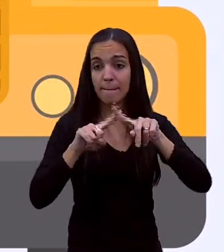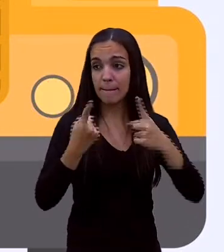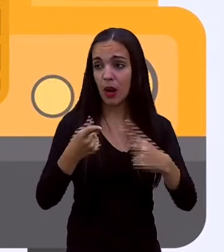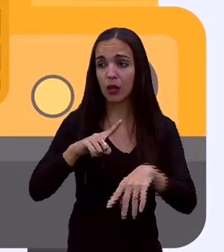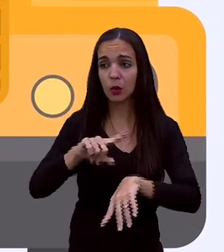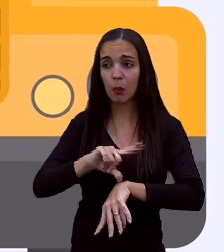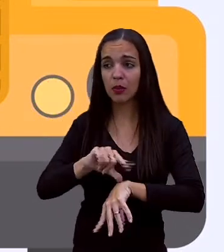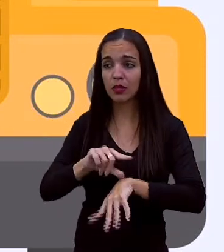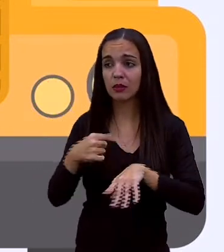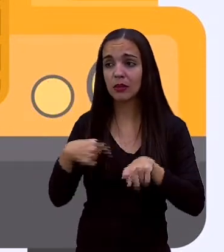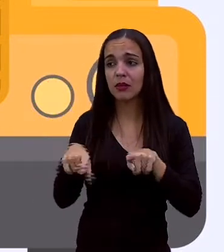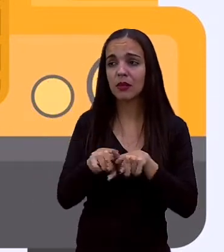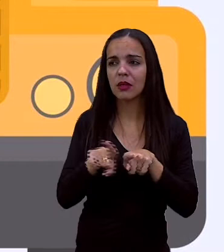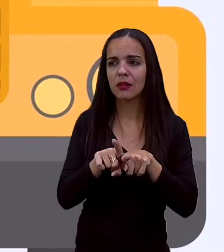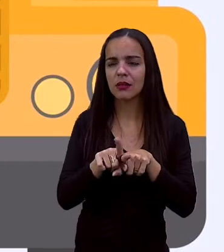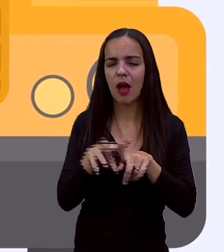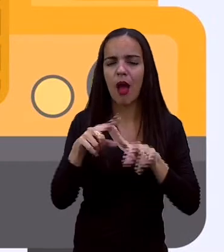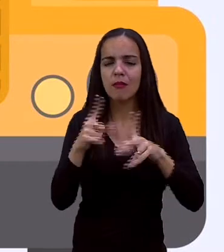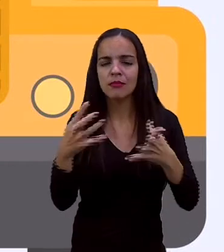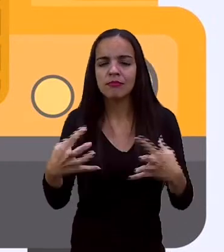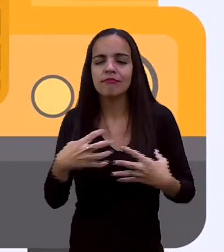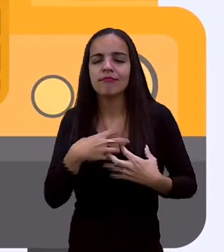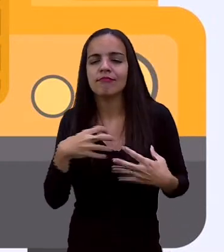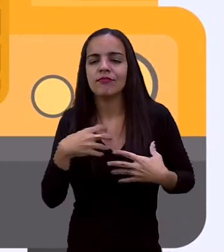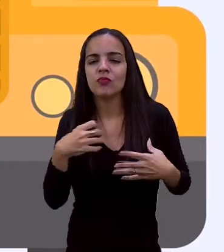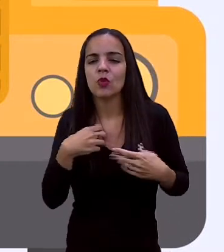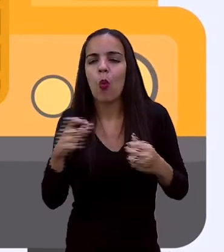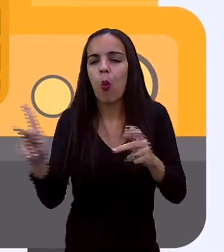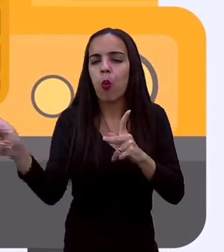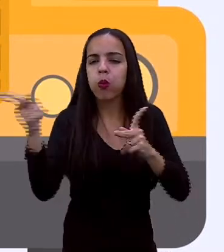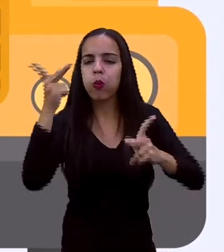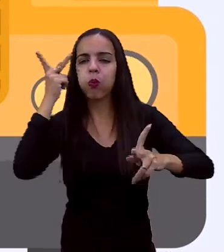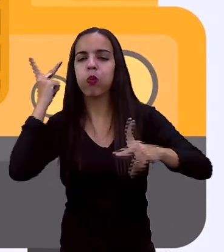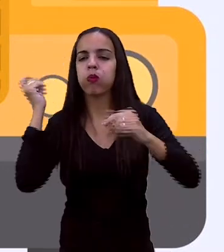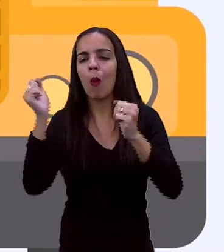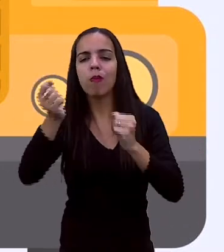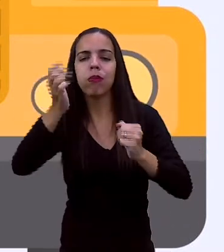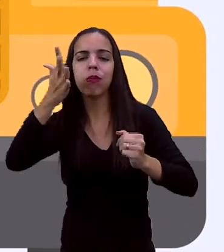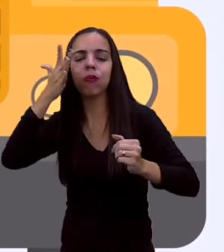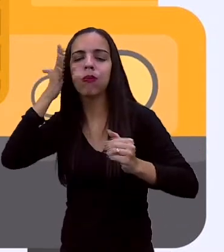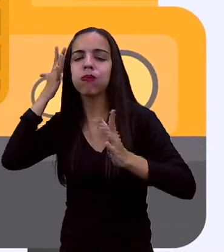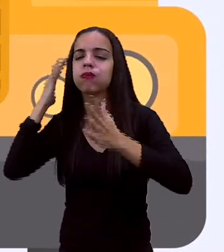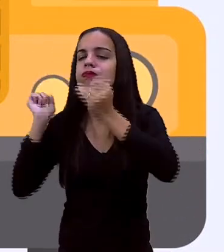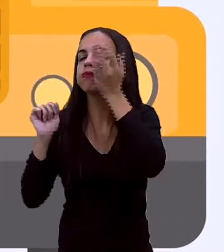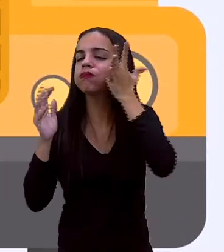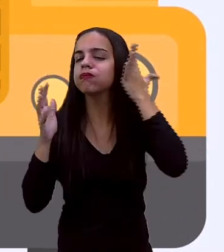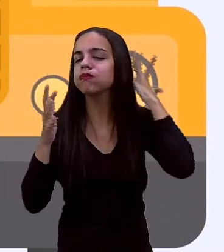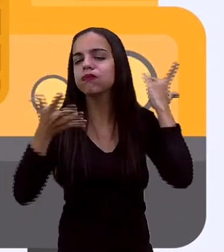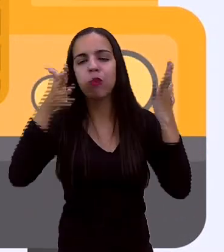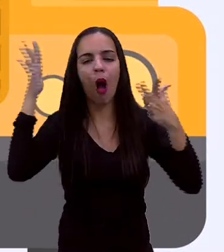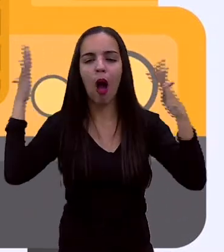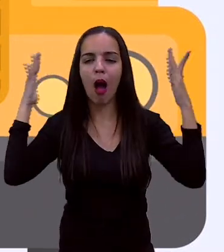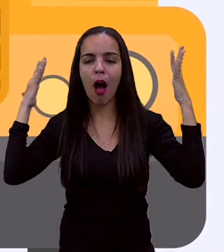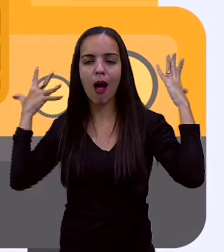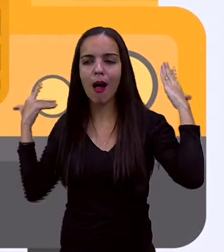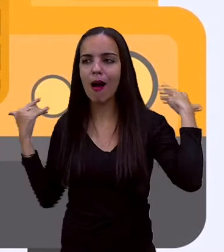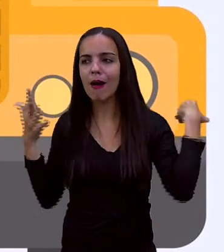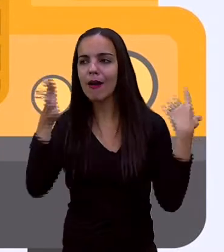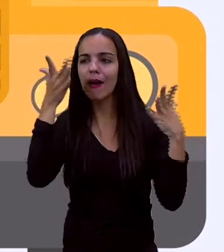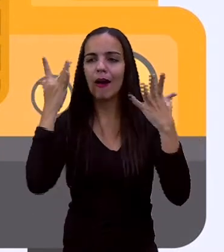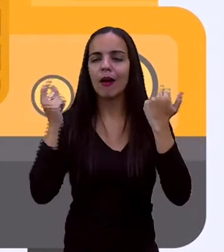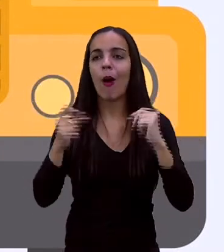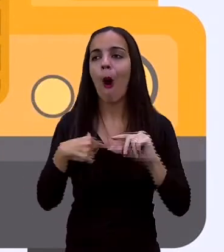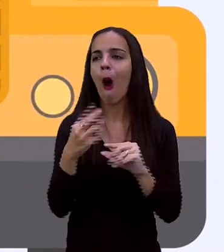sentia uma brisa fresca bater no rosto. E entrar pelos cabelos com os dedos longos,